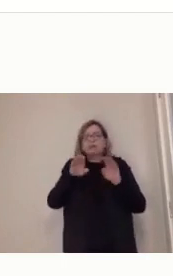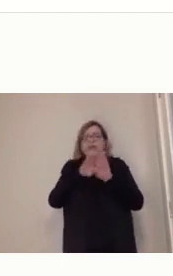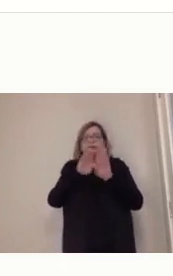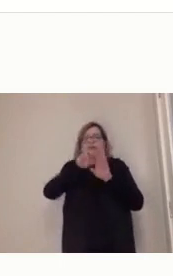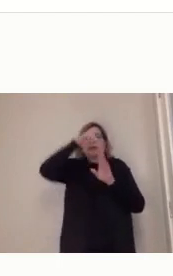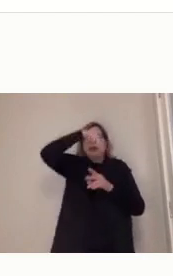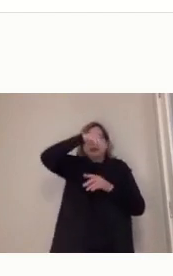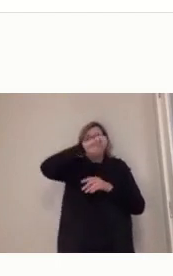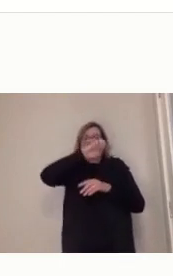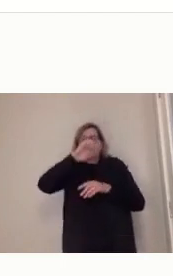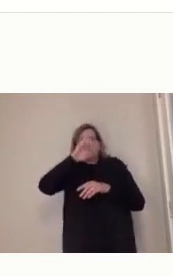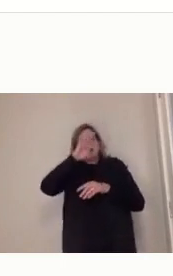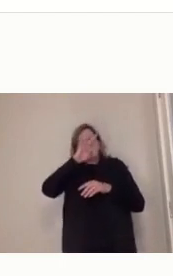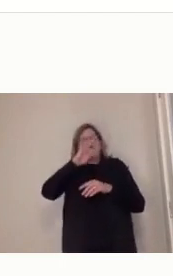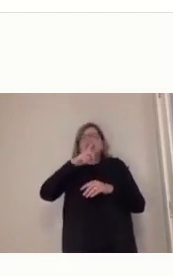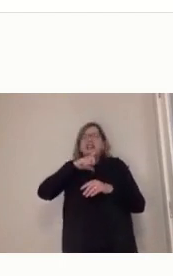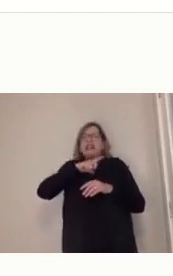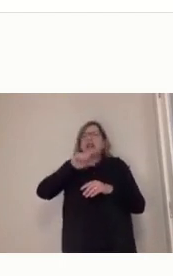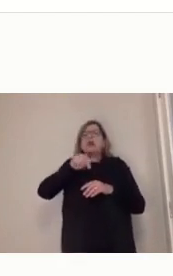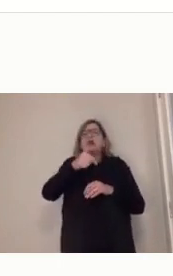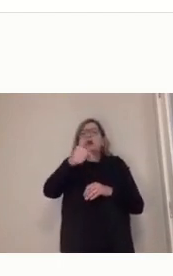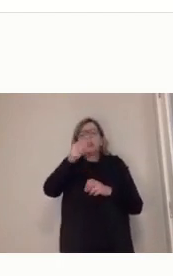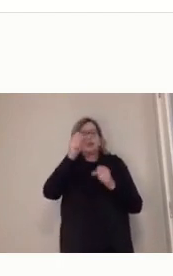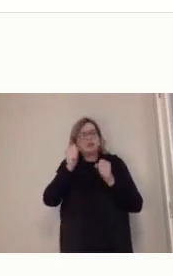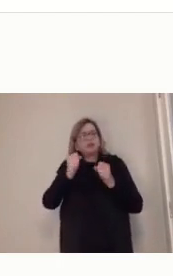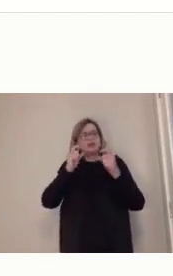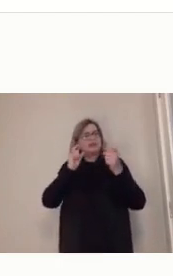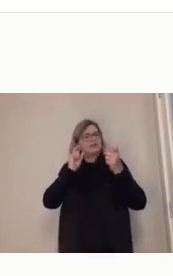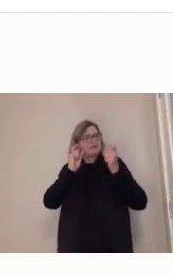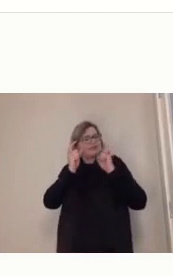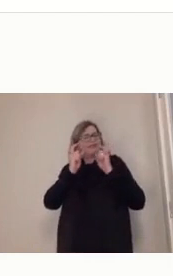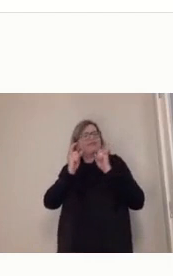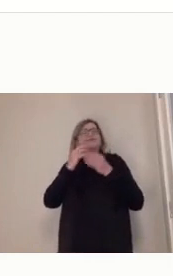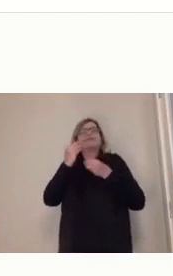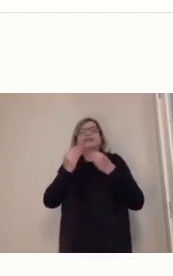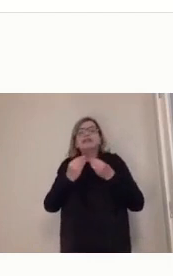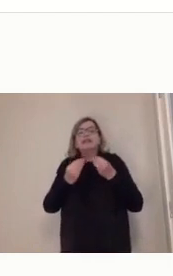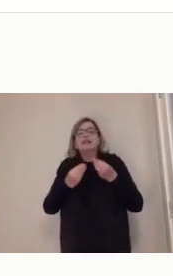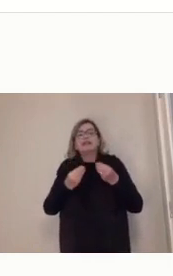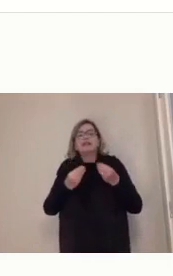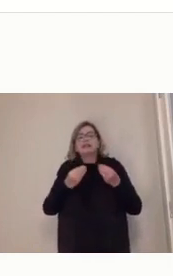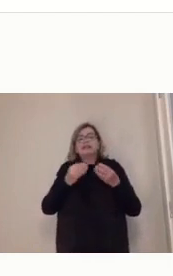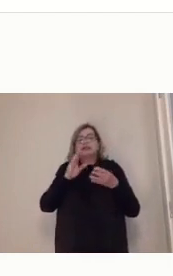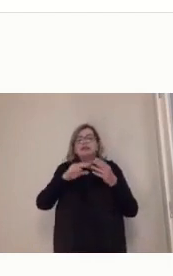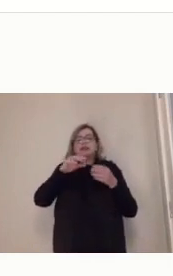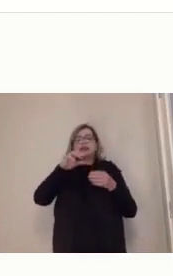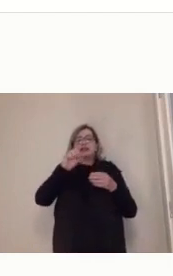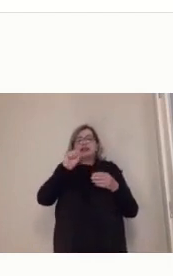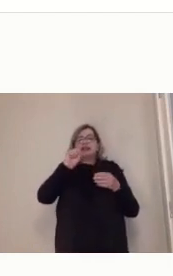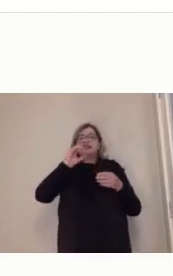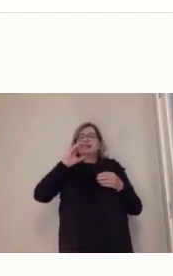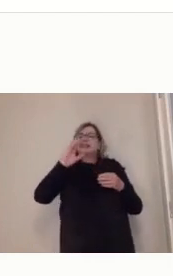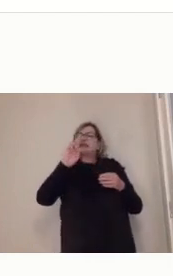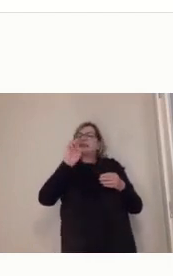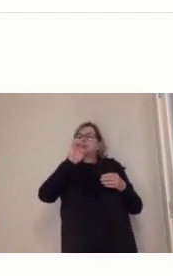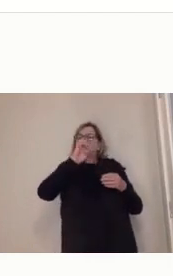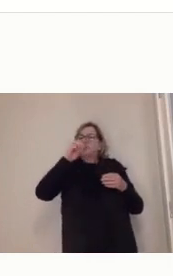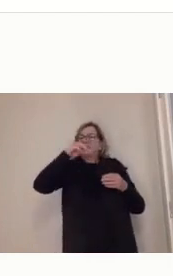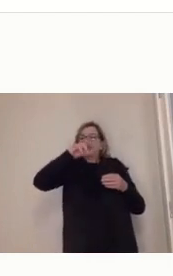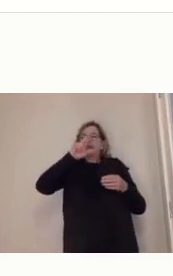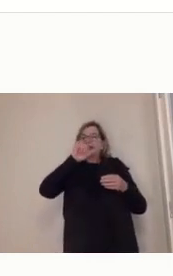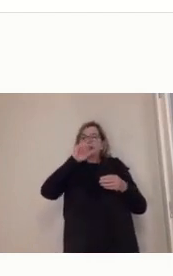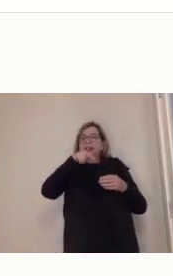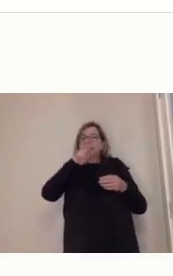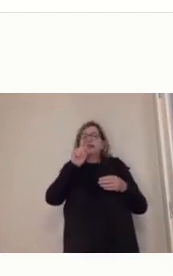que ajudam vocês a trabalhar e a estudar, né? Então, a gente, a internet trouxe isso, baseada no computador e na internet, né?